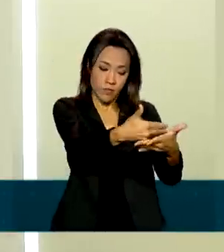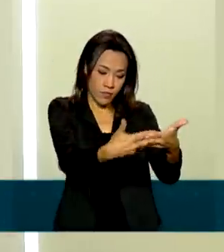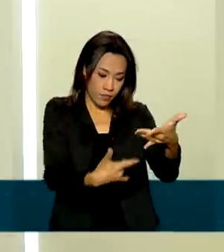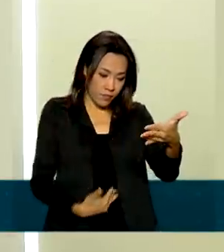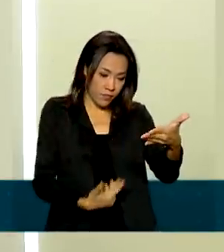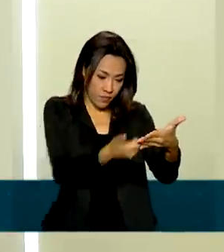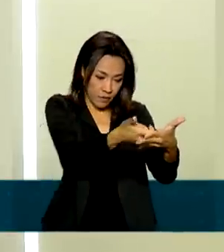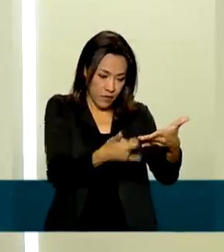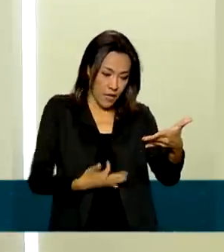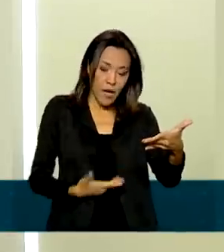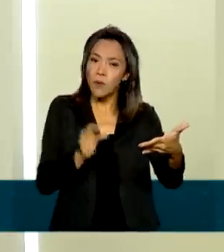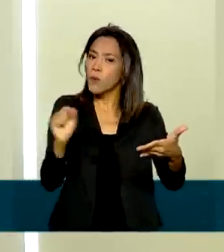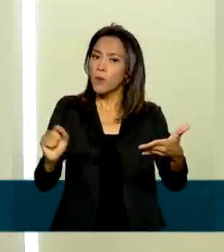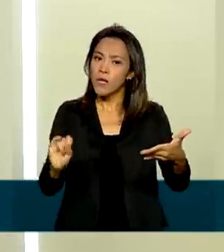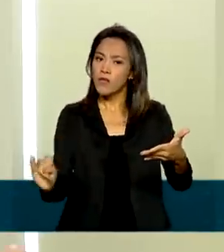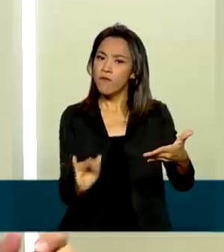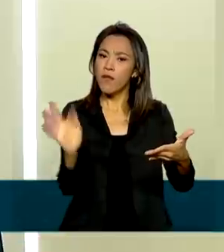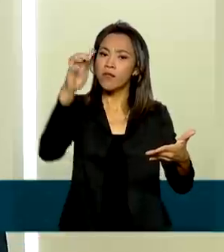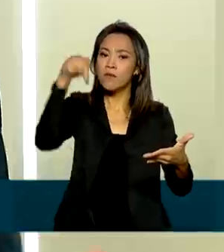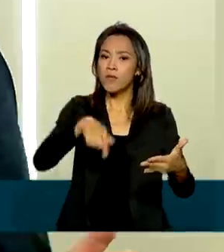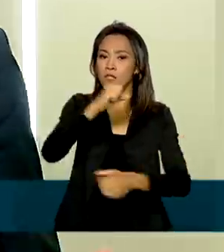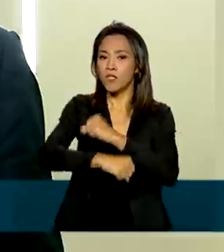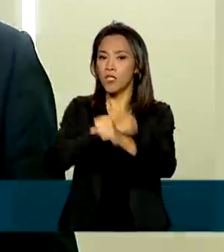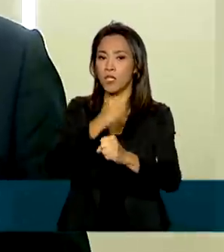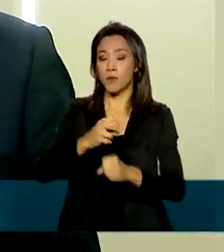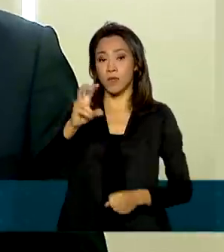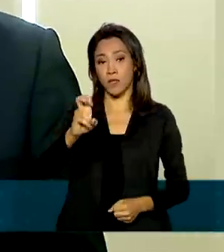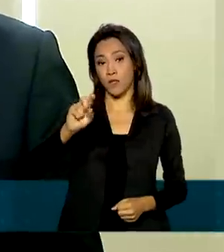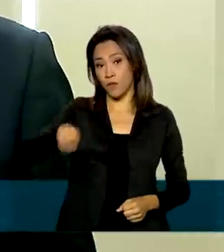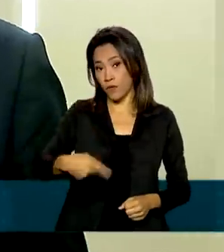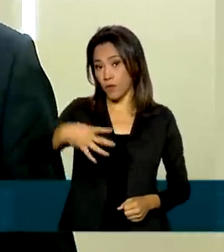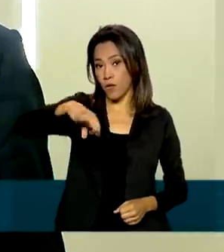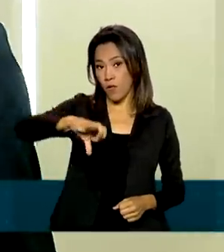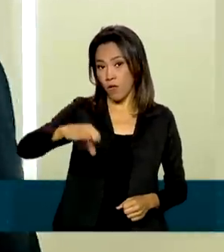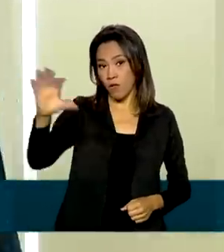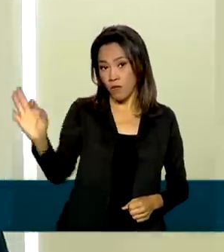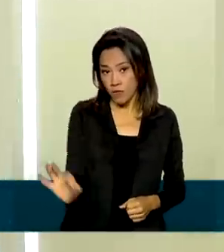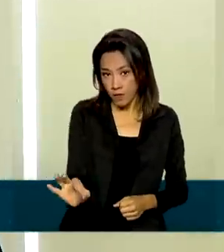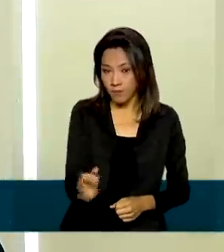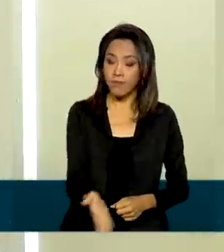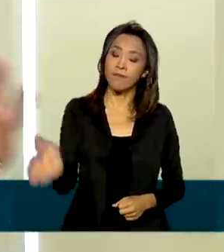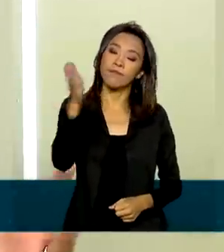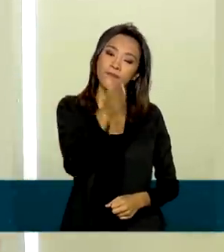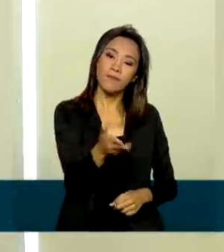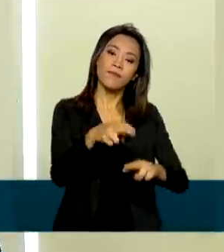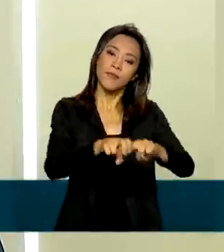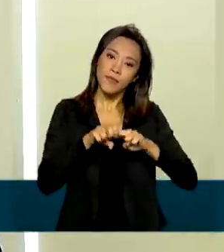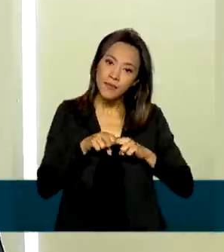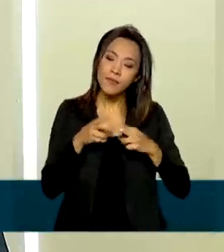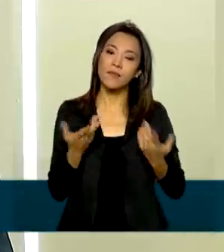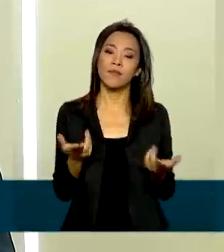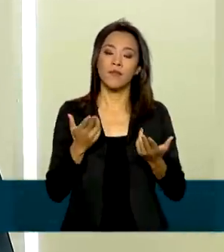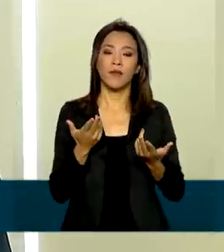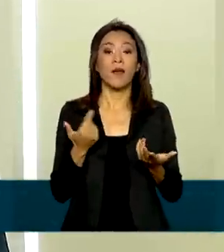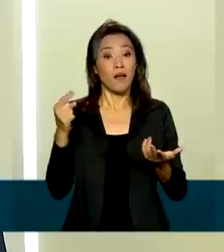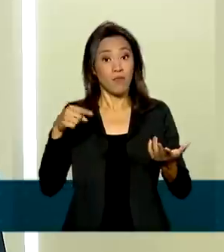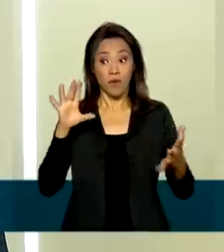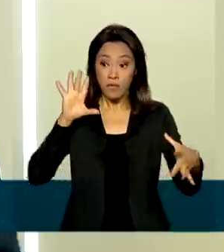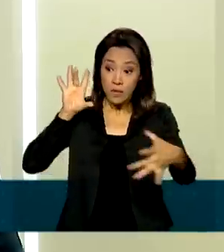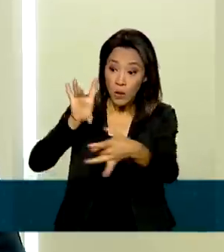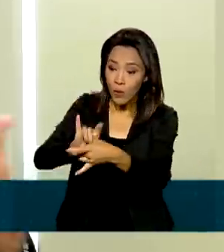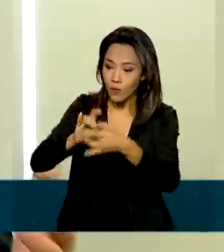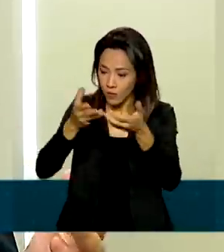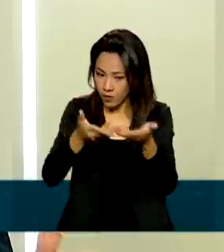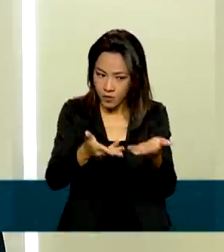expectativa de inflação para este ano de 5,9%. Portanto, em função desse cenário,